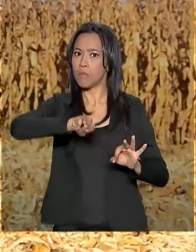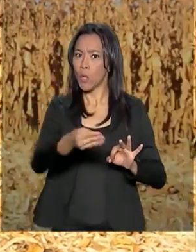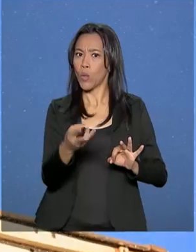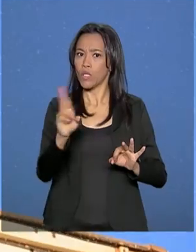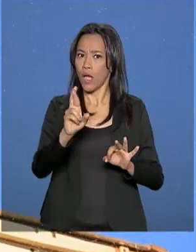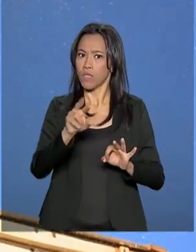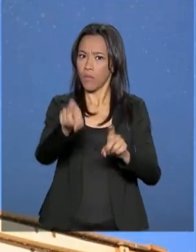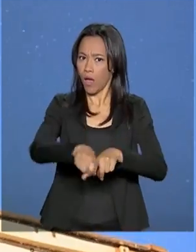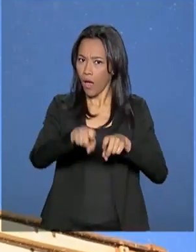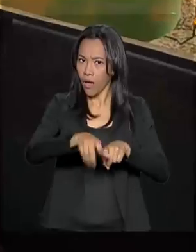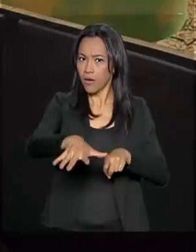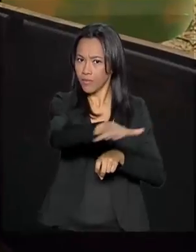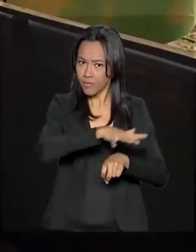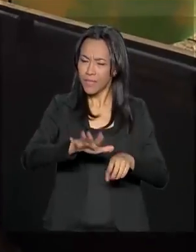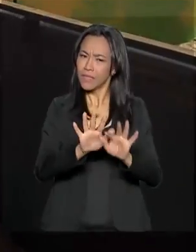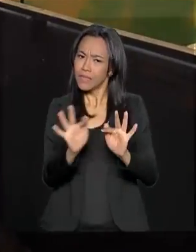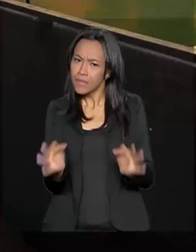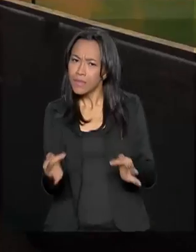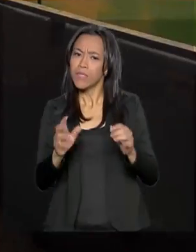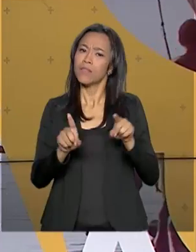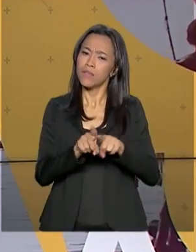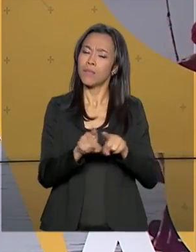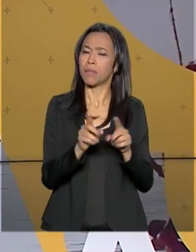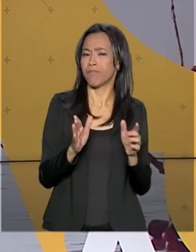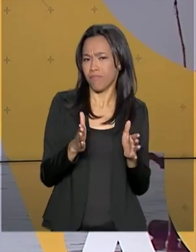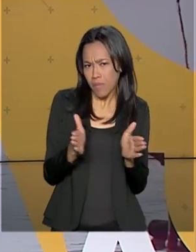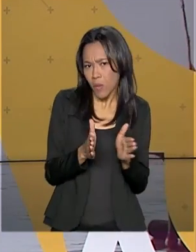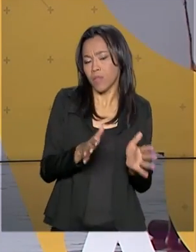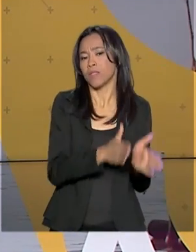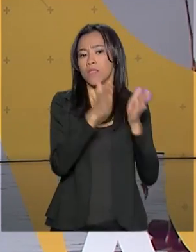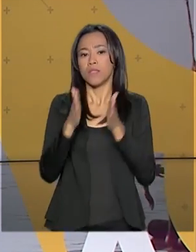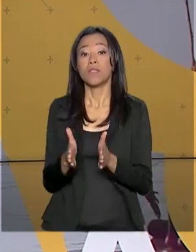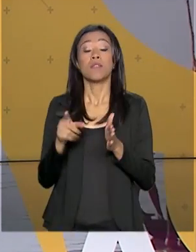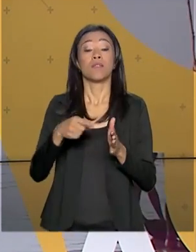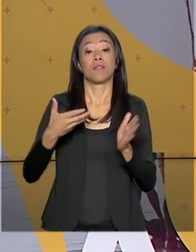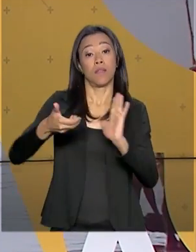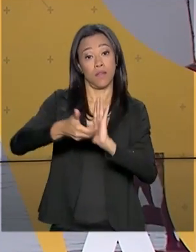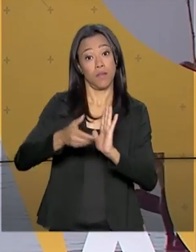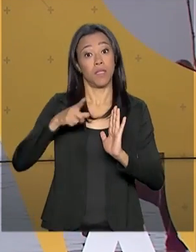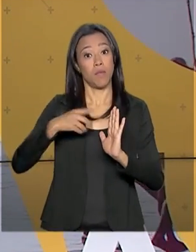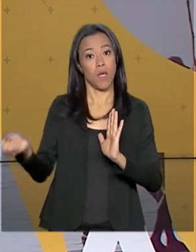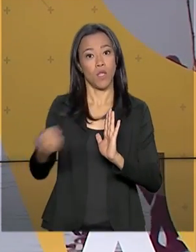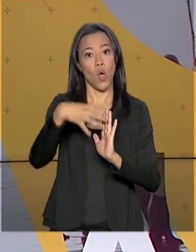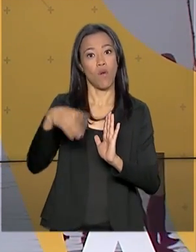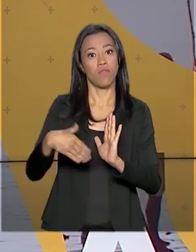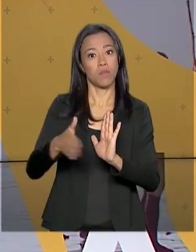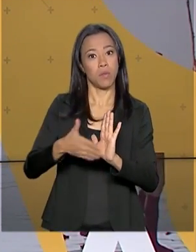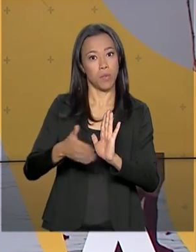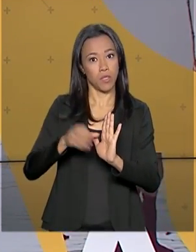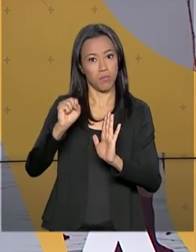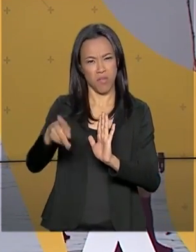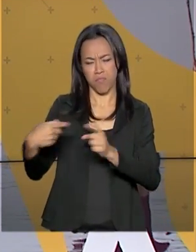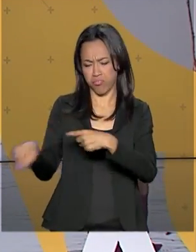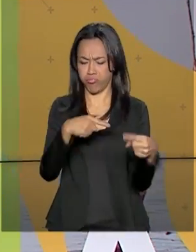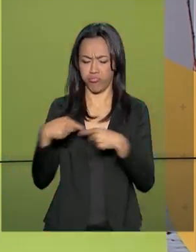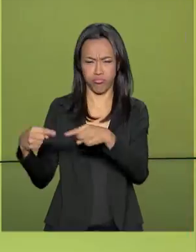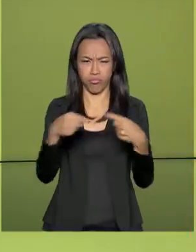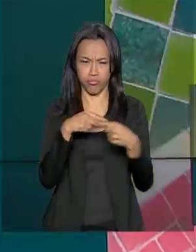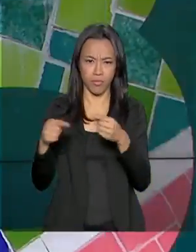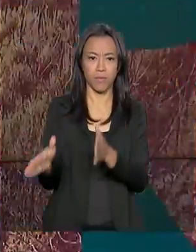rural. O foco são pequenos e médios produtores. Na Câmara, Comissão Especial da Nova Previdência começa a fase de debates.